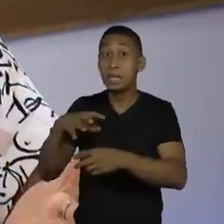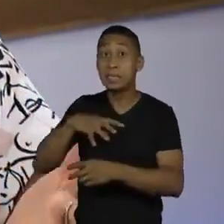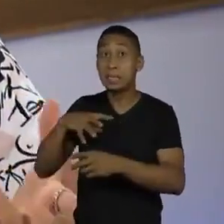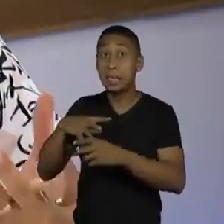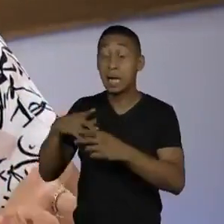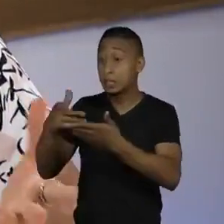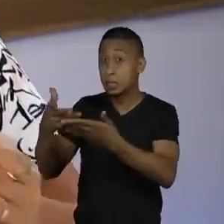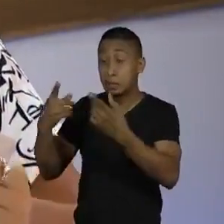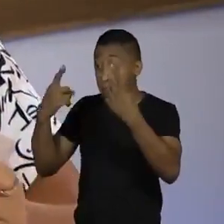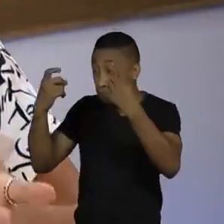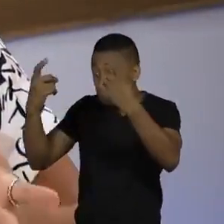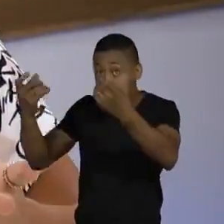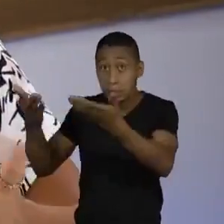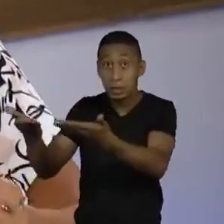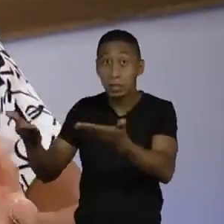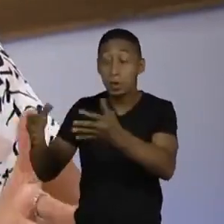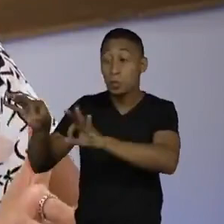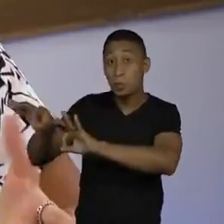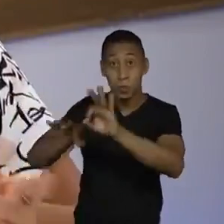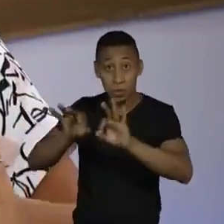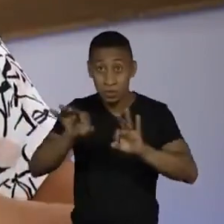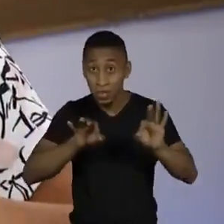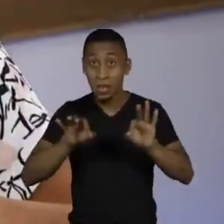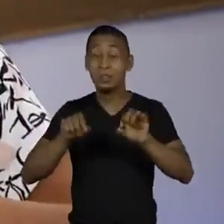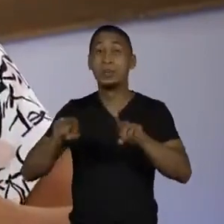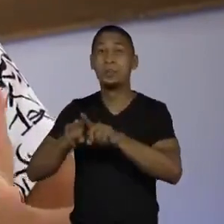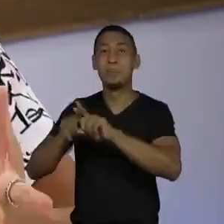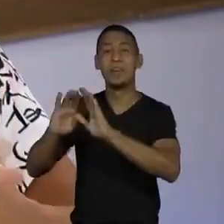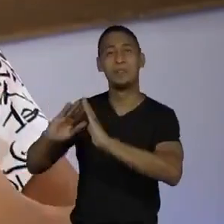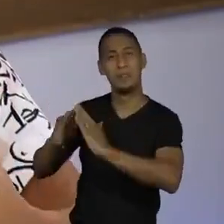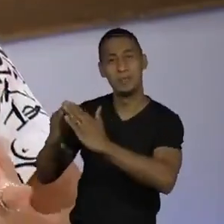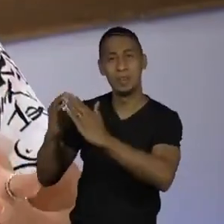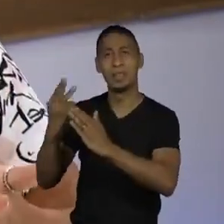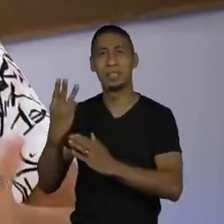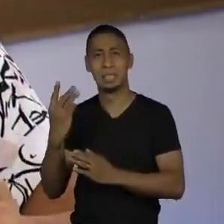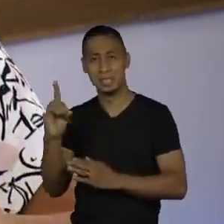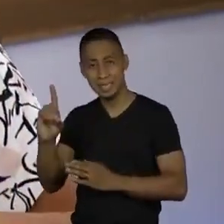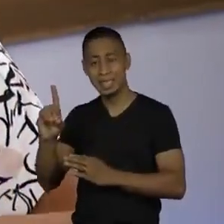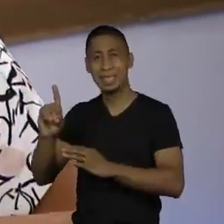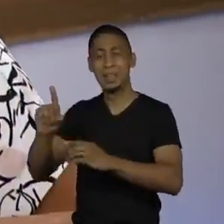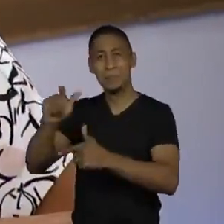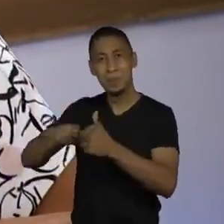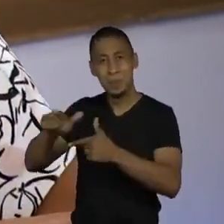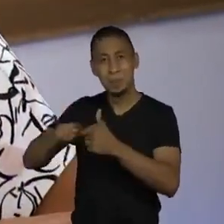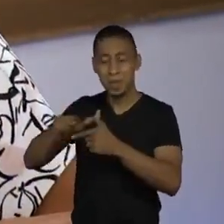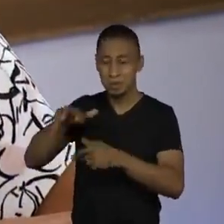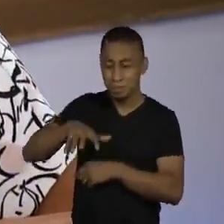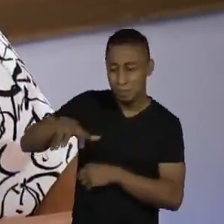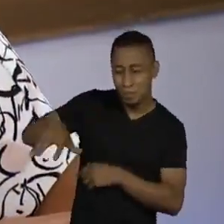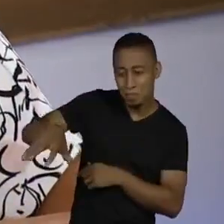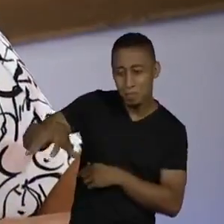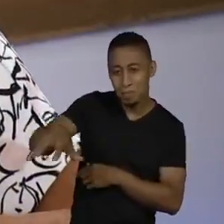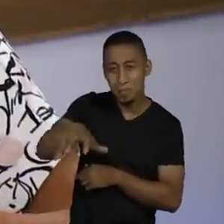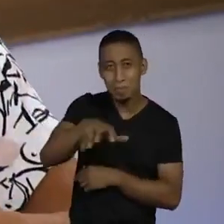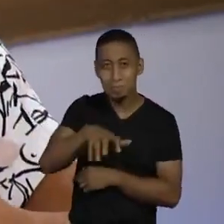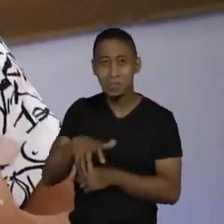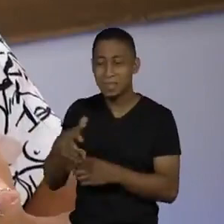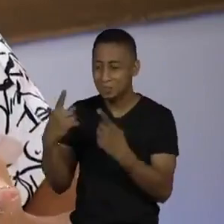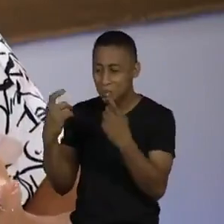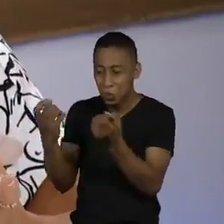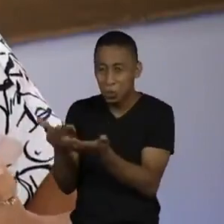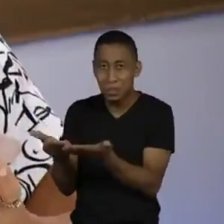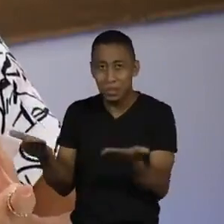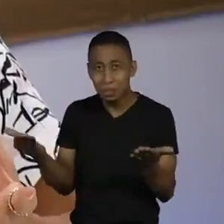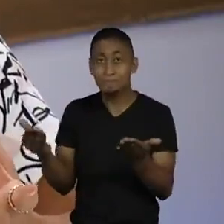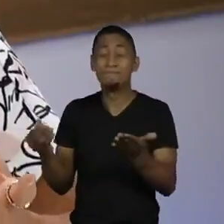estava falando do projeto que vocês lançaram, do Favela 3D, desse problema estrutural em Medellín. O